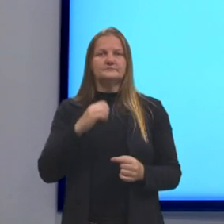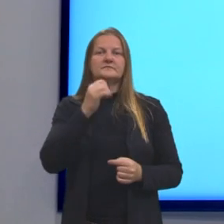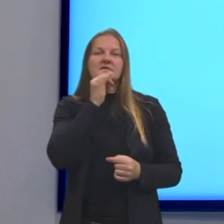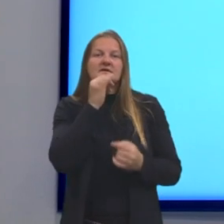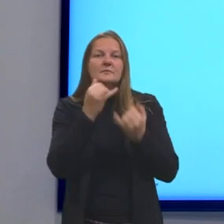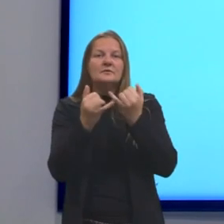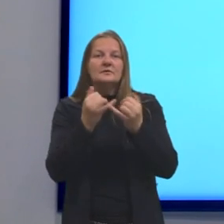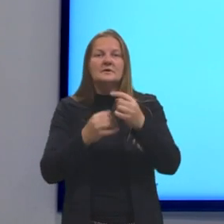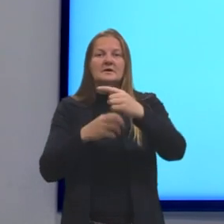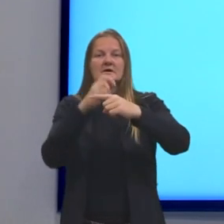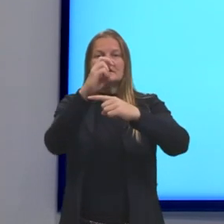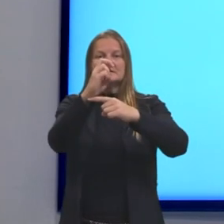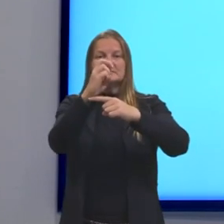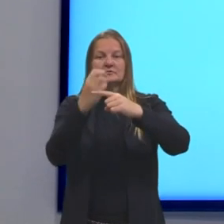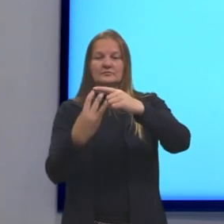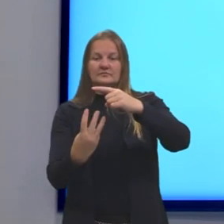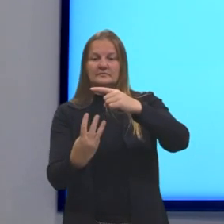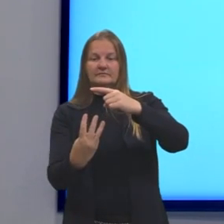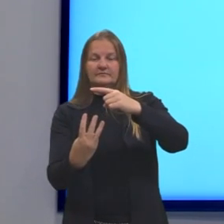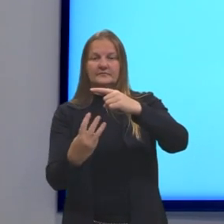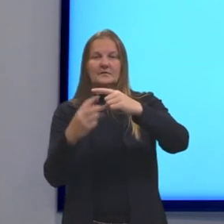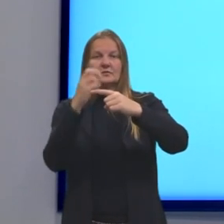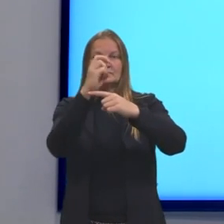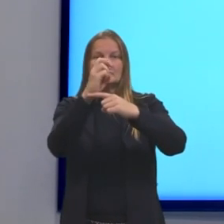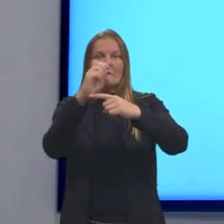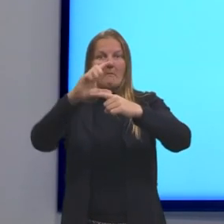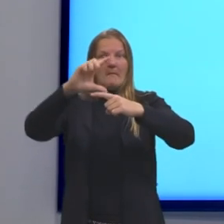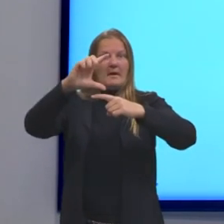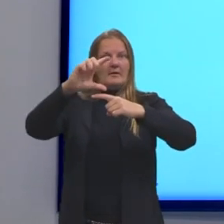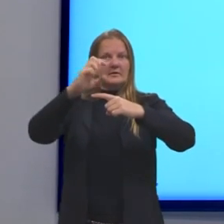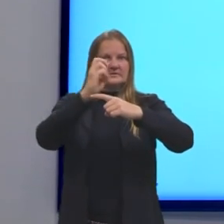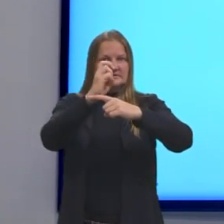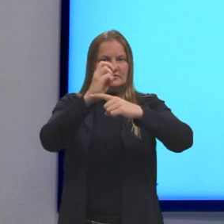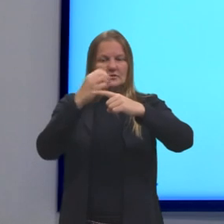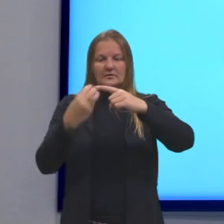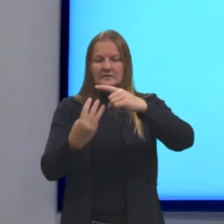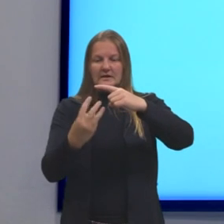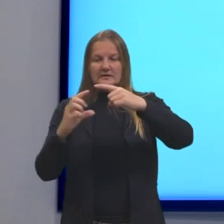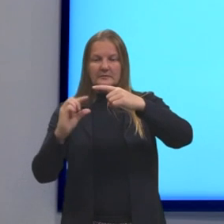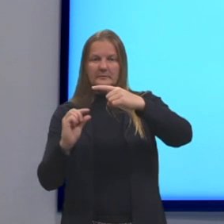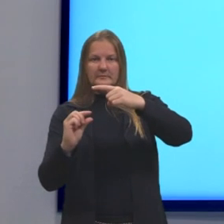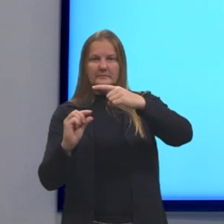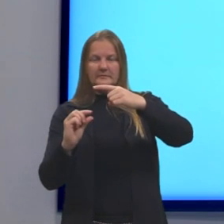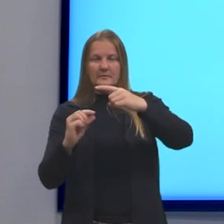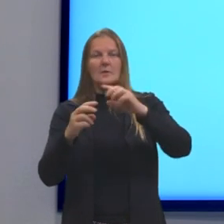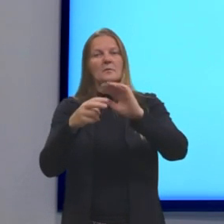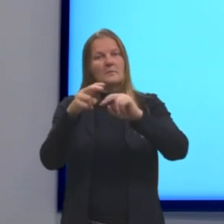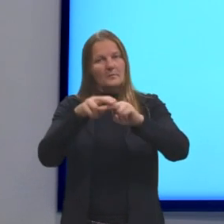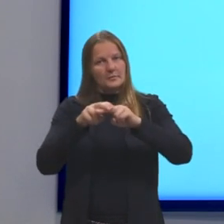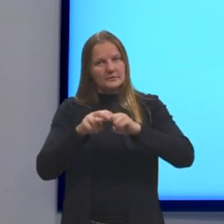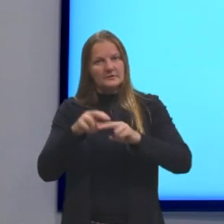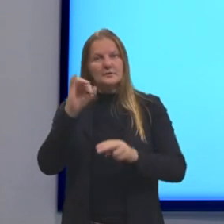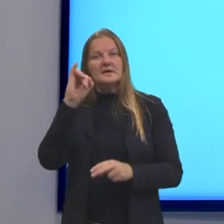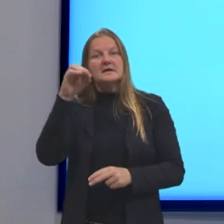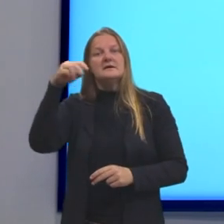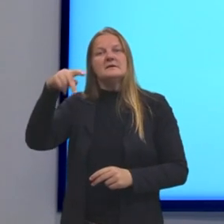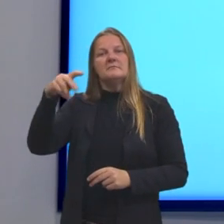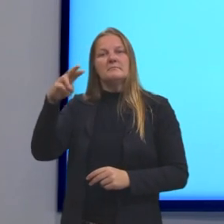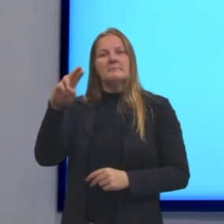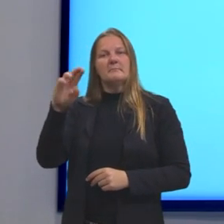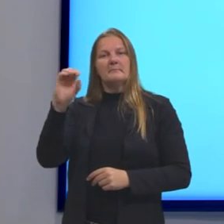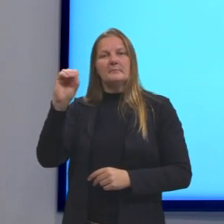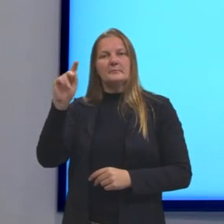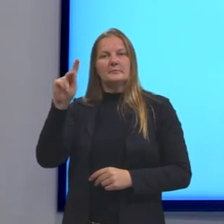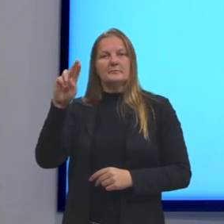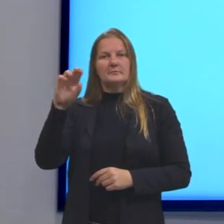nós temos cinco terços. O cinco, que é o numerador, é maior que o denominador. Então, representa todo o